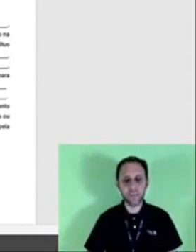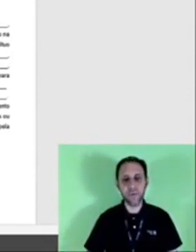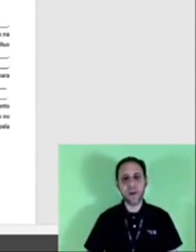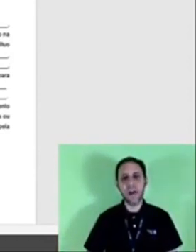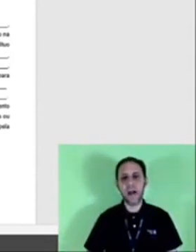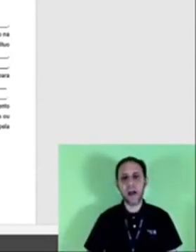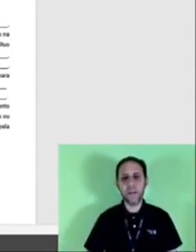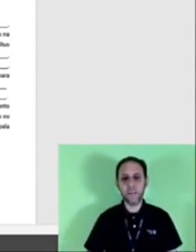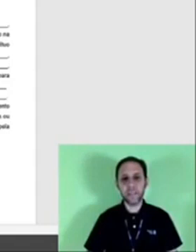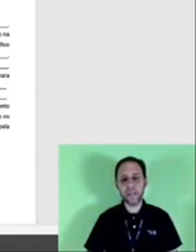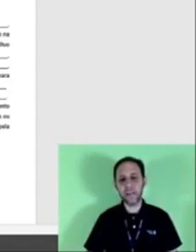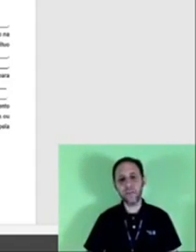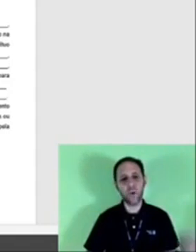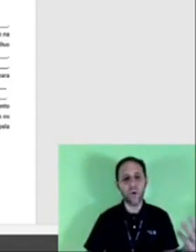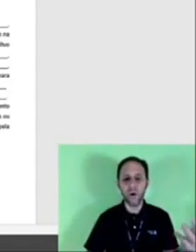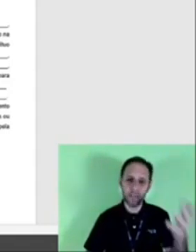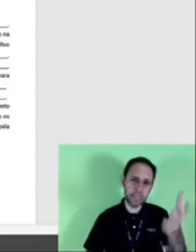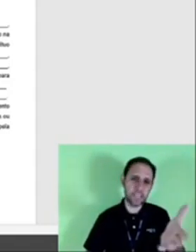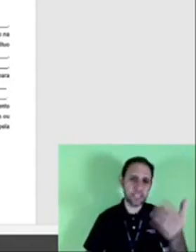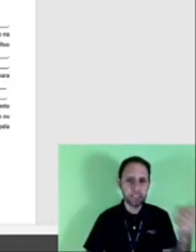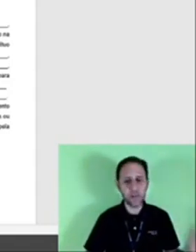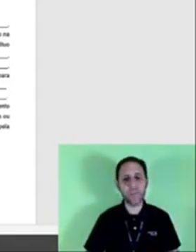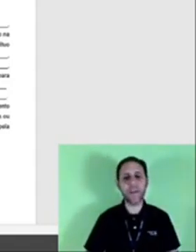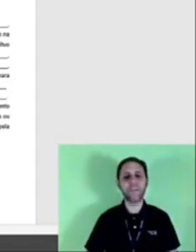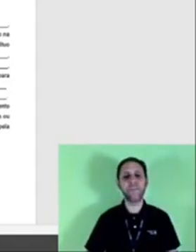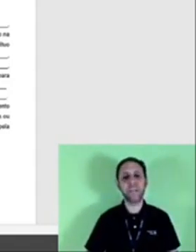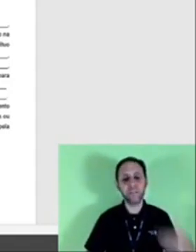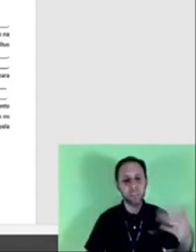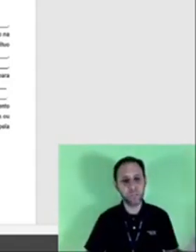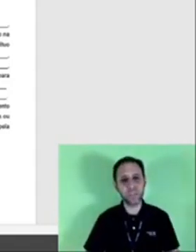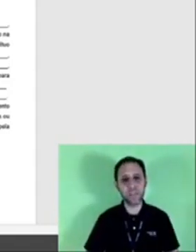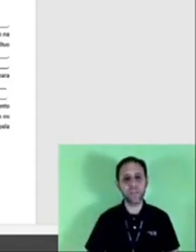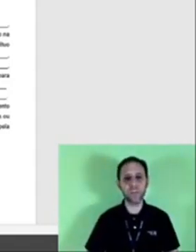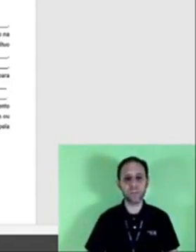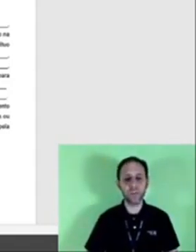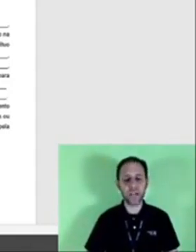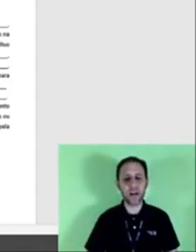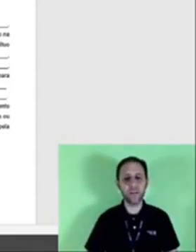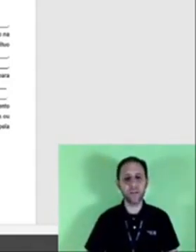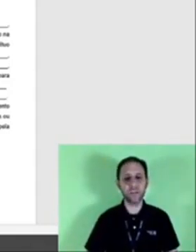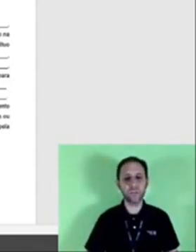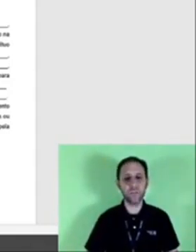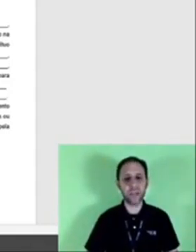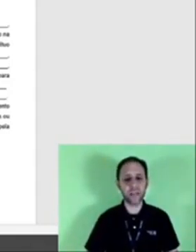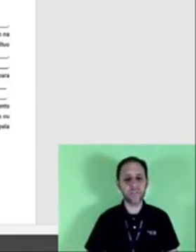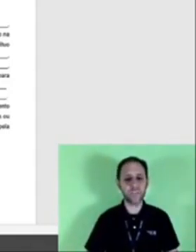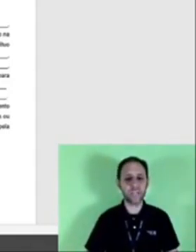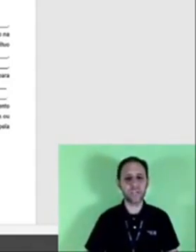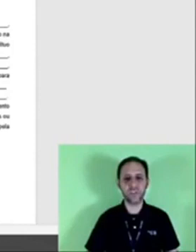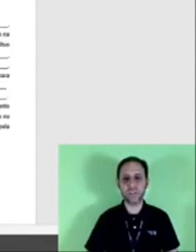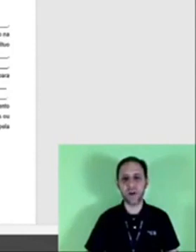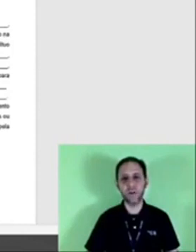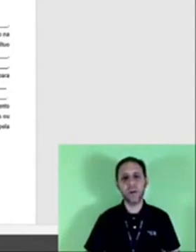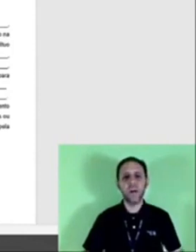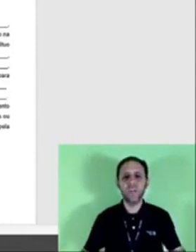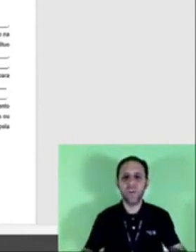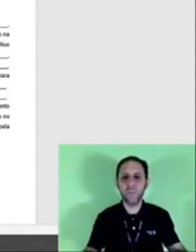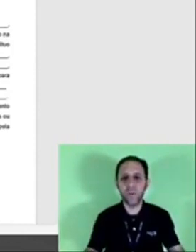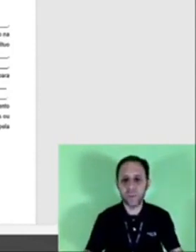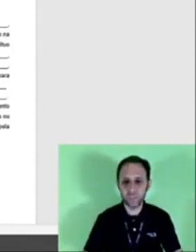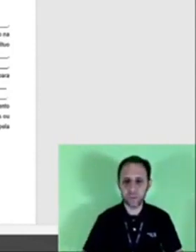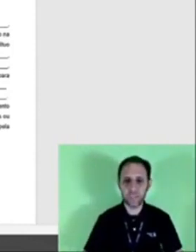parágrafo americano ou, aliás, já está o parágrafo americano, mas eu poderia colocar o nosso parágrafo tradicional